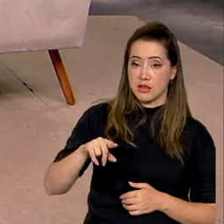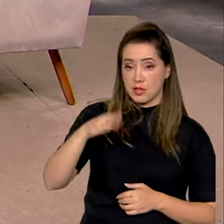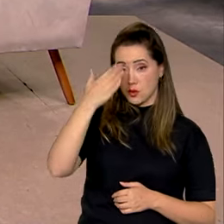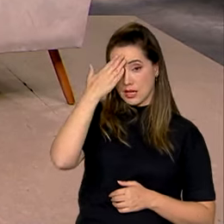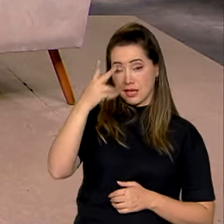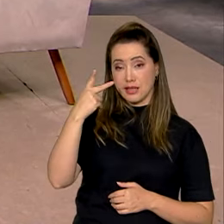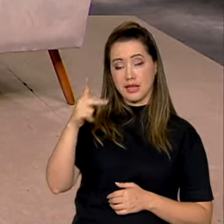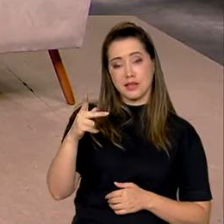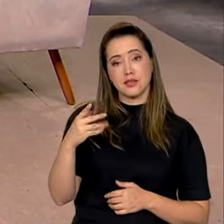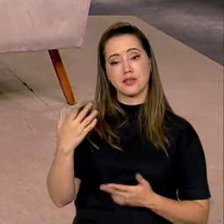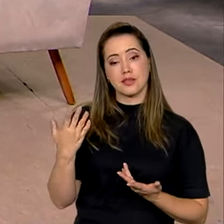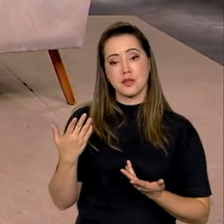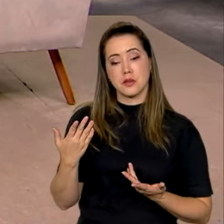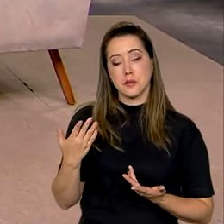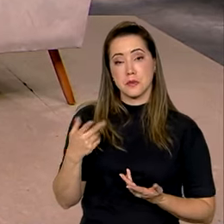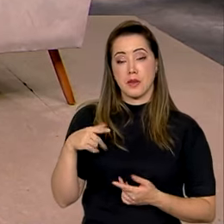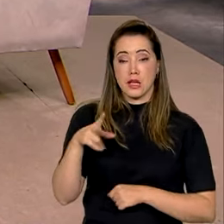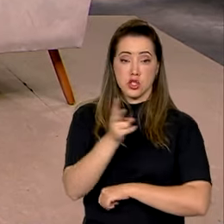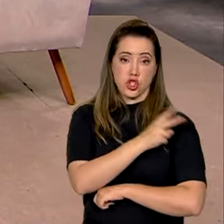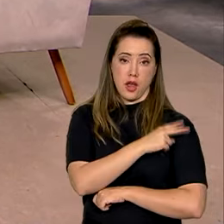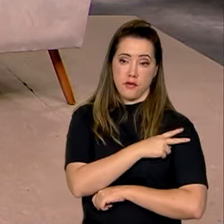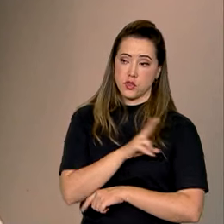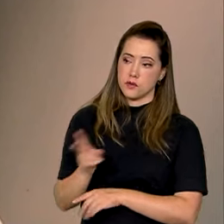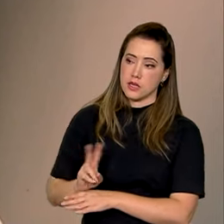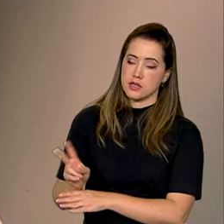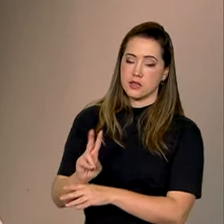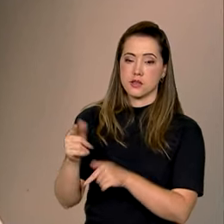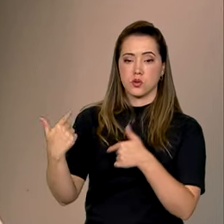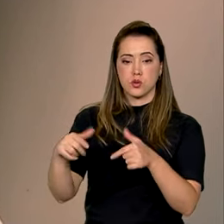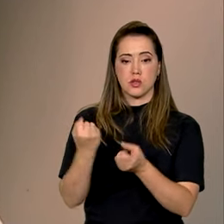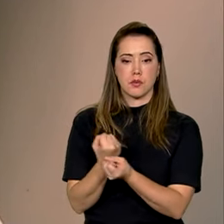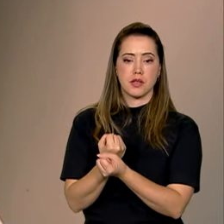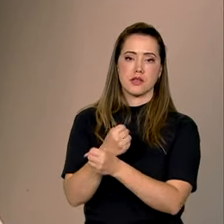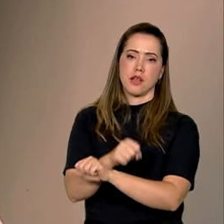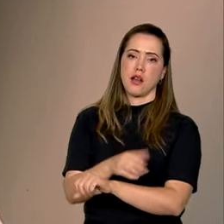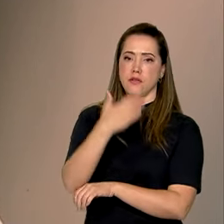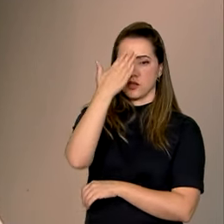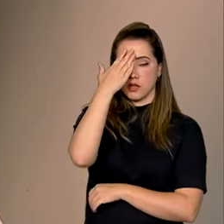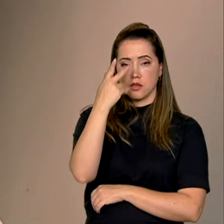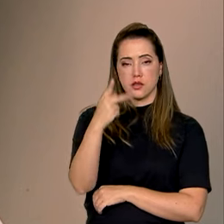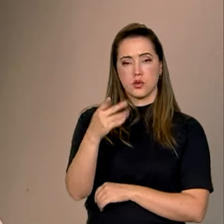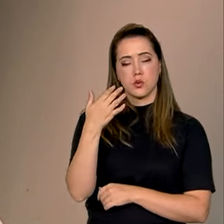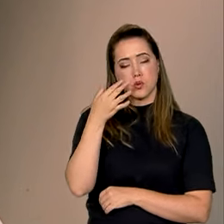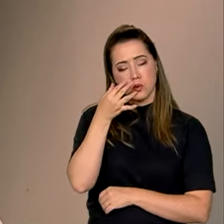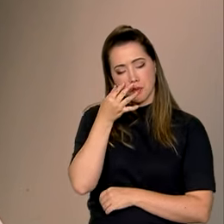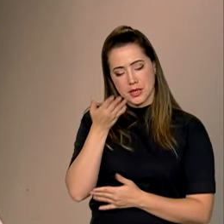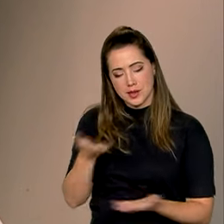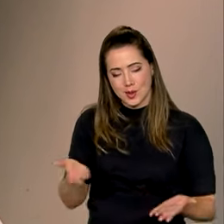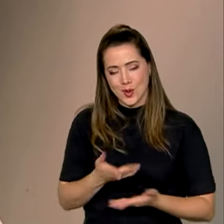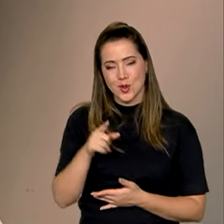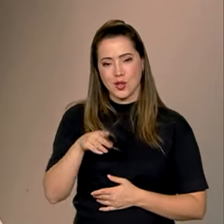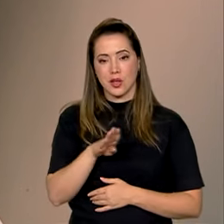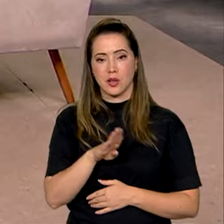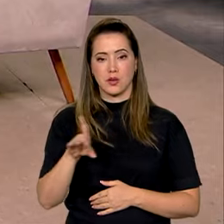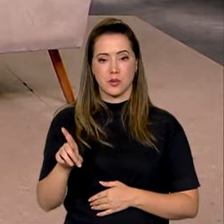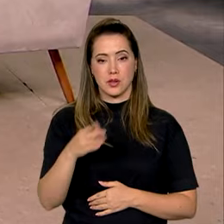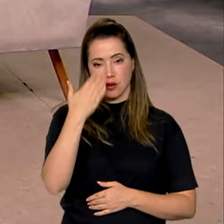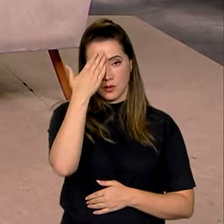imensamente. Matheus Viana, chefe de fiscalização do trabalho escravo, muito obrigado pela sua participação no Brasil em Dia. Eu que agradeço, Alberto.